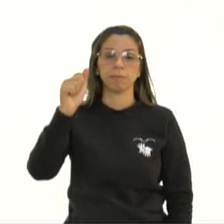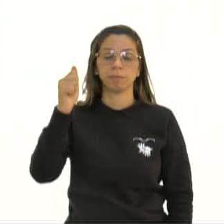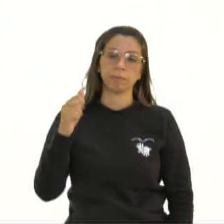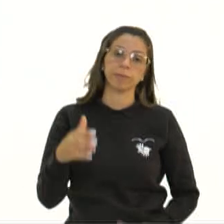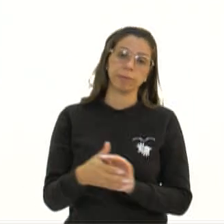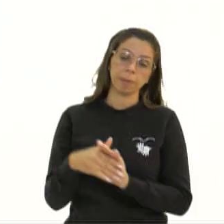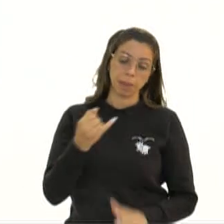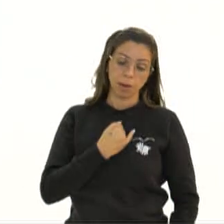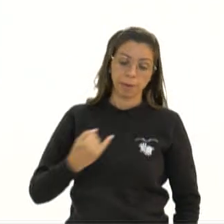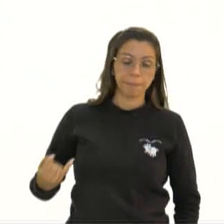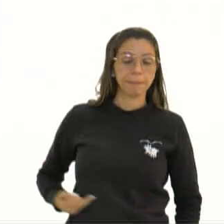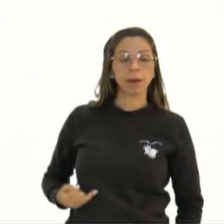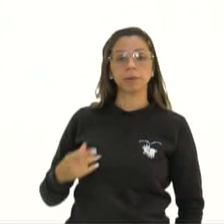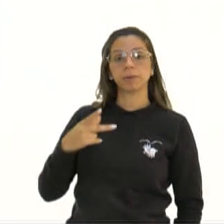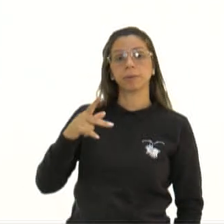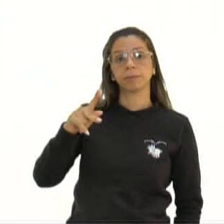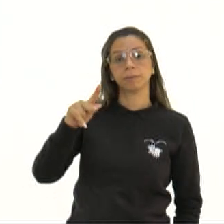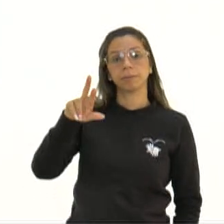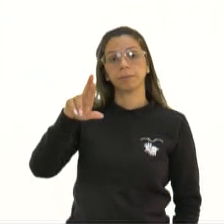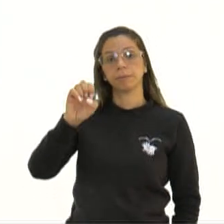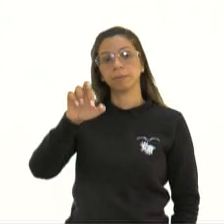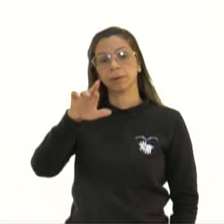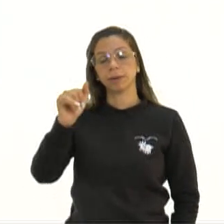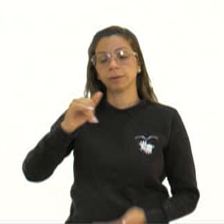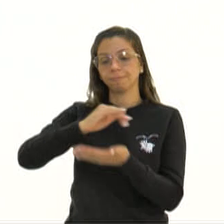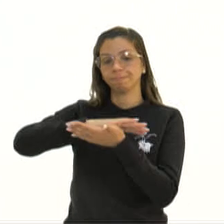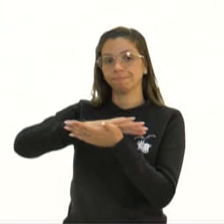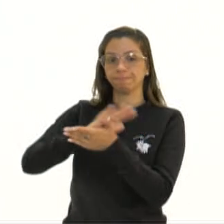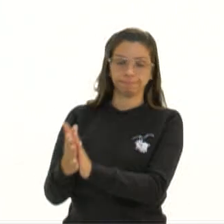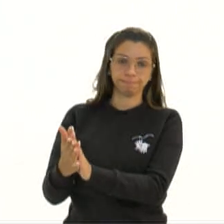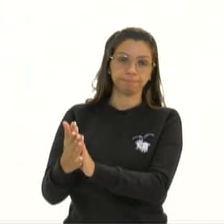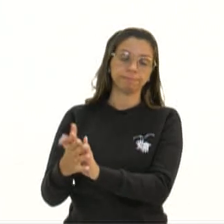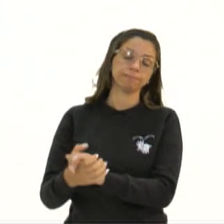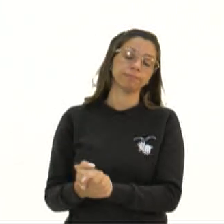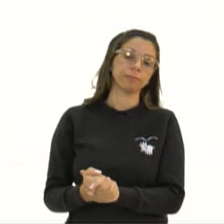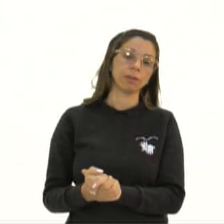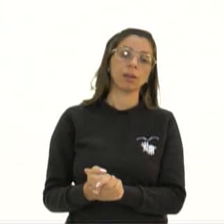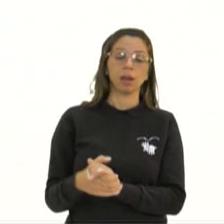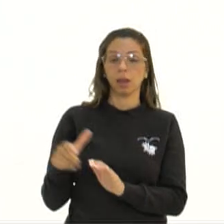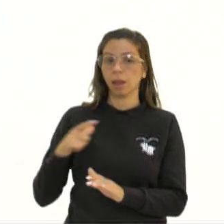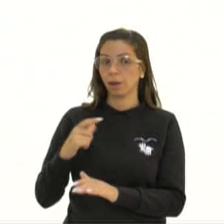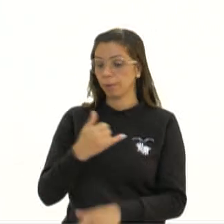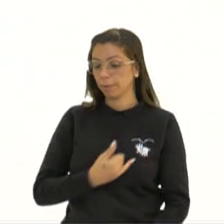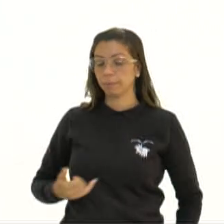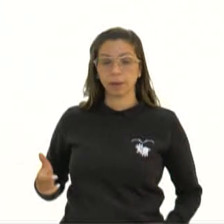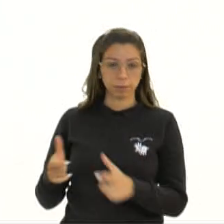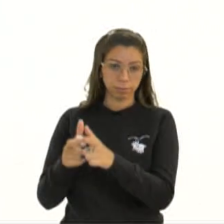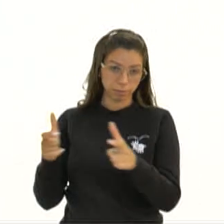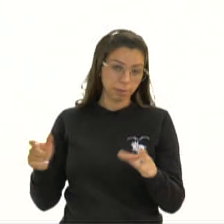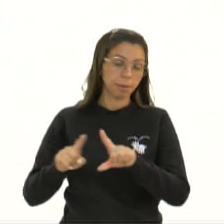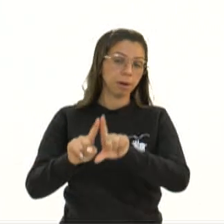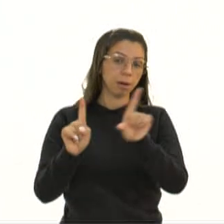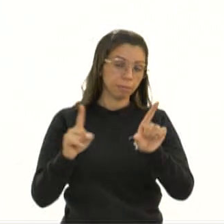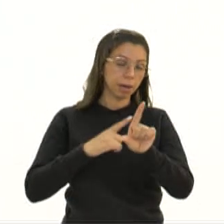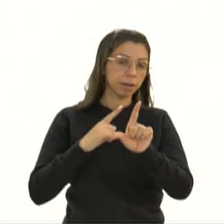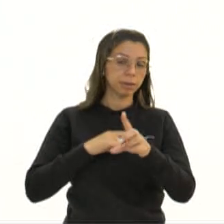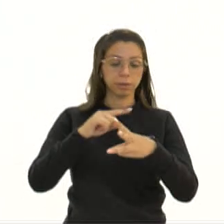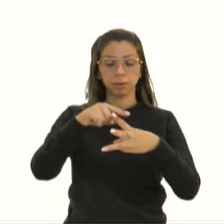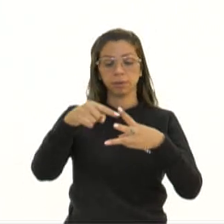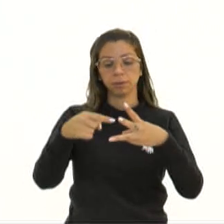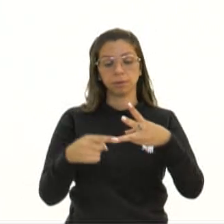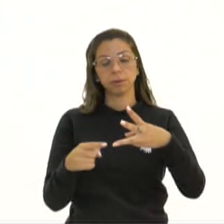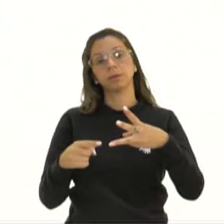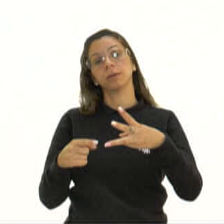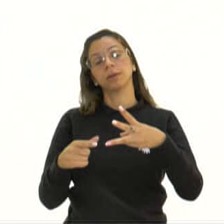vem a ruir, mas também foi importantíssimo ali na região. Era um império gigantesco também. O que mantinha, né, esses três impérios,